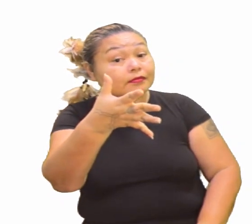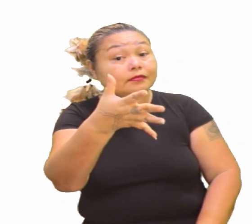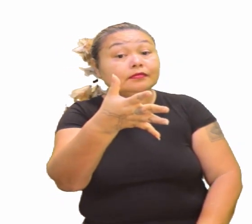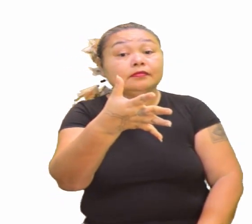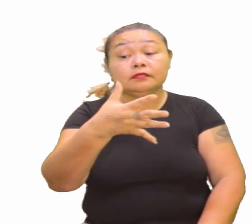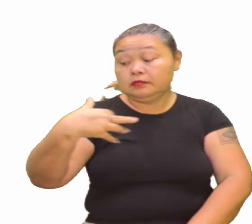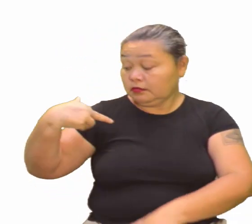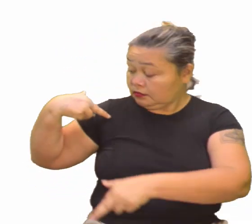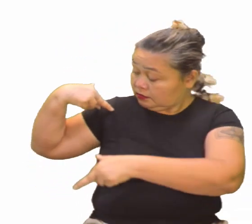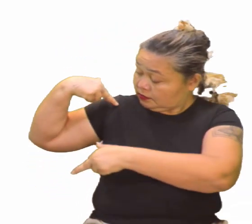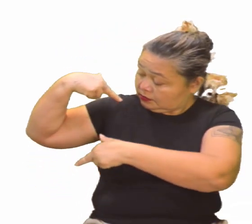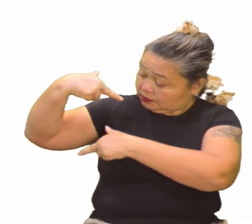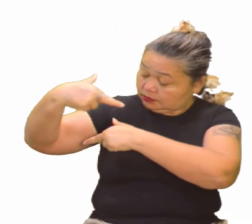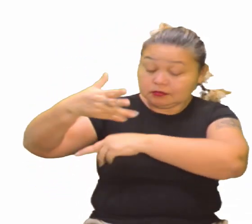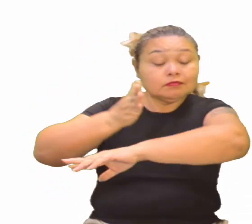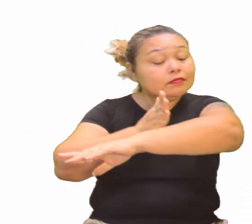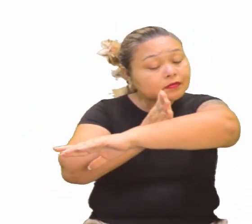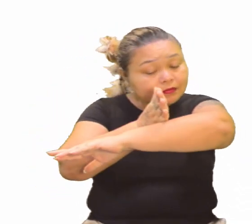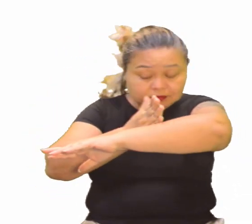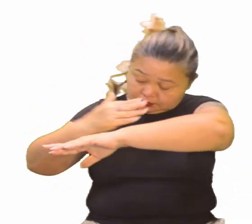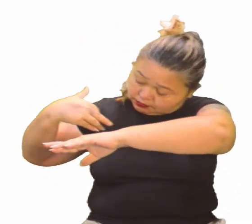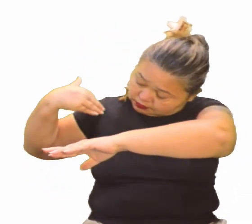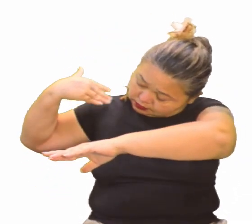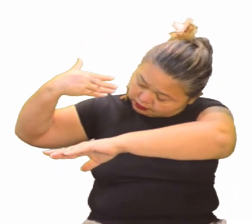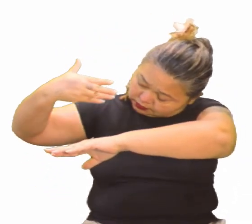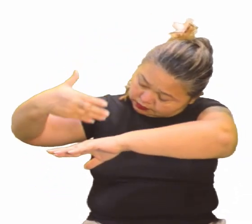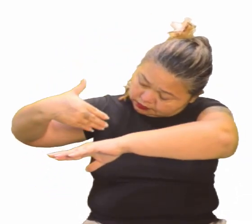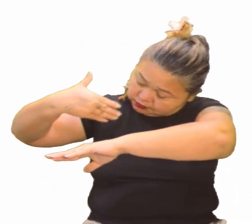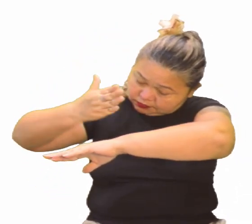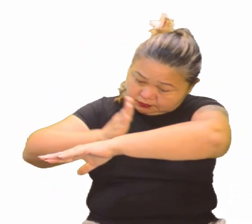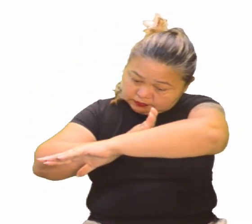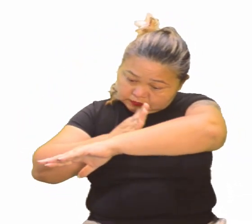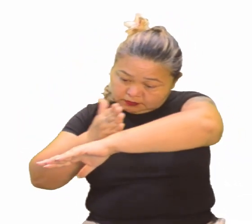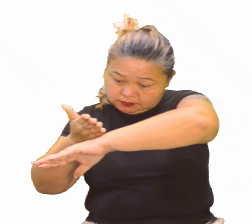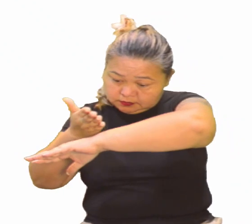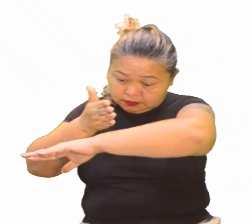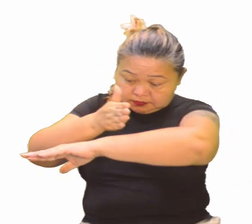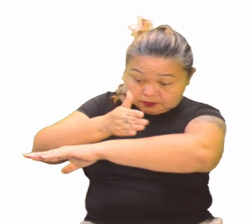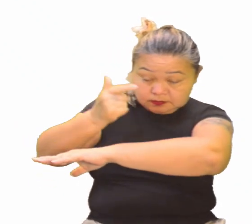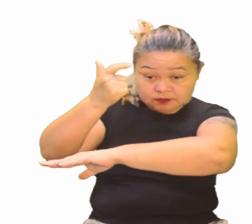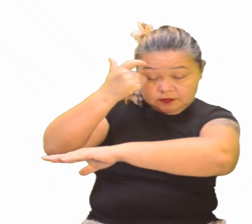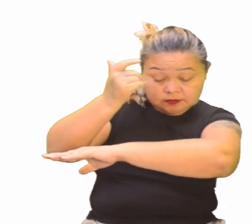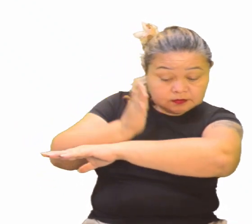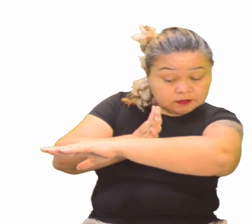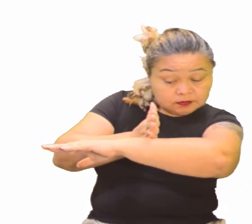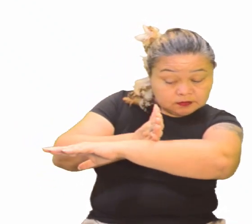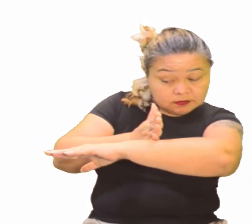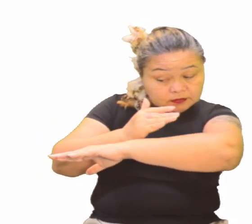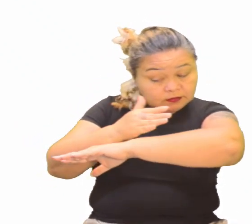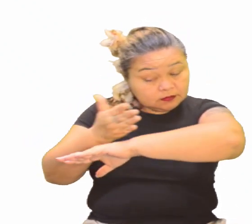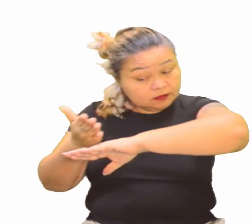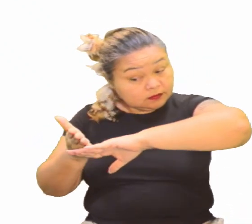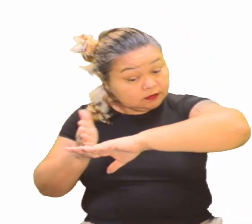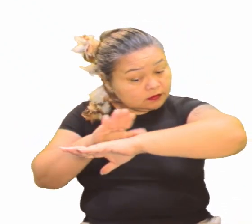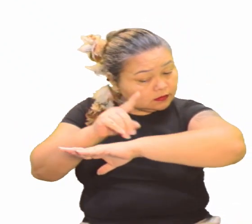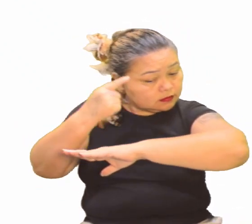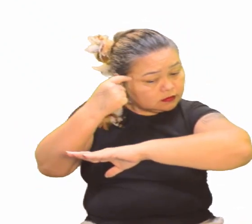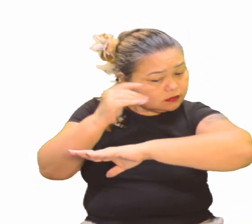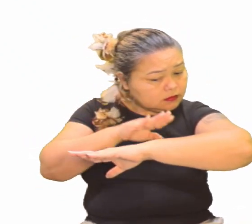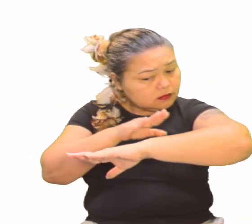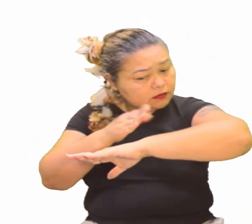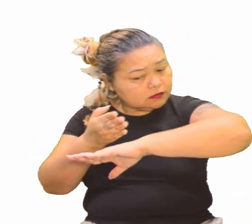Renascer daquilo que era, a Idade Média, tá? A transição do pensamento, ó, da Idade Média para a Idade Moderna.